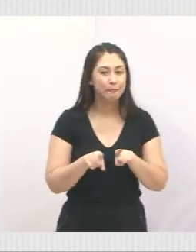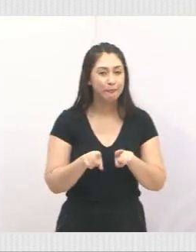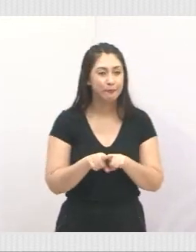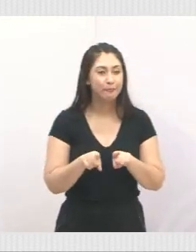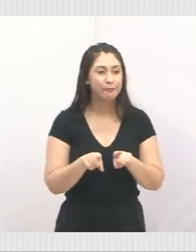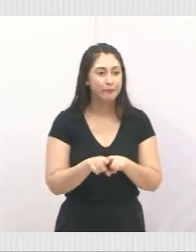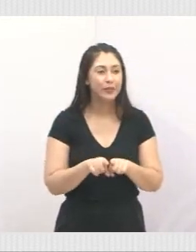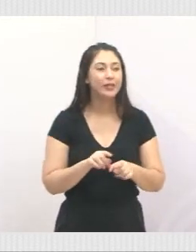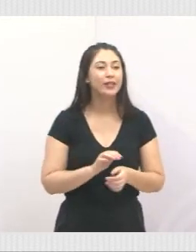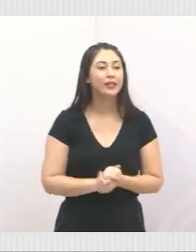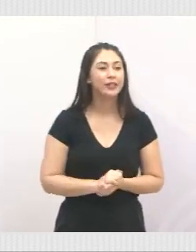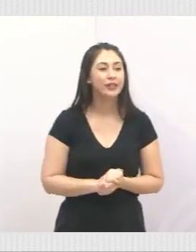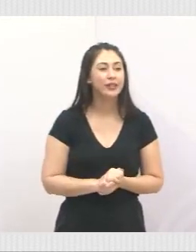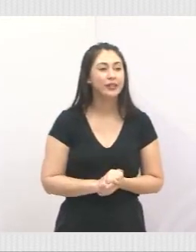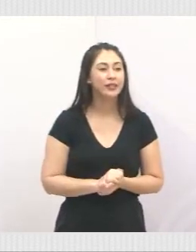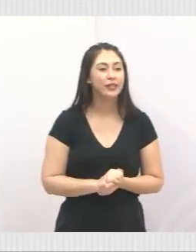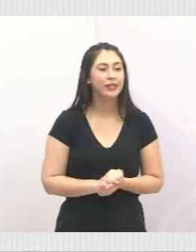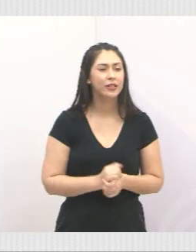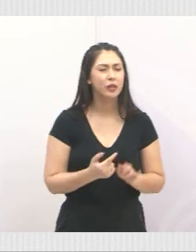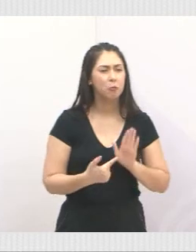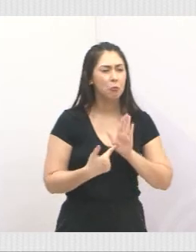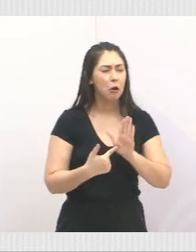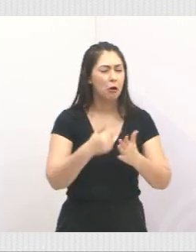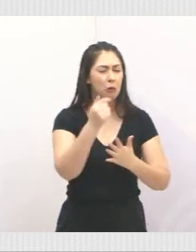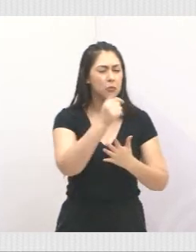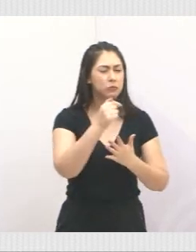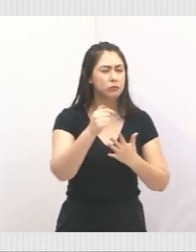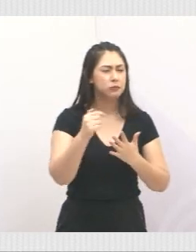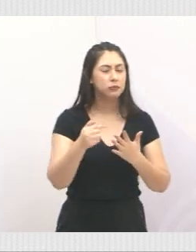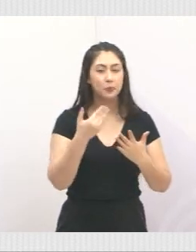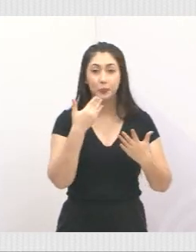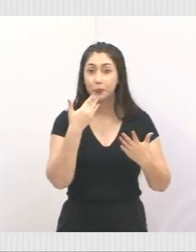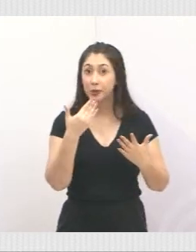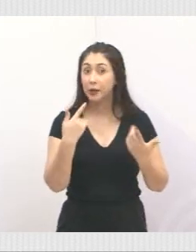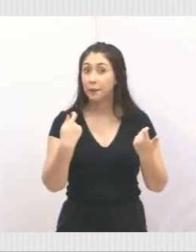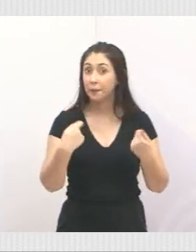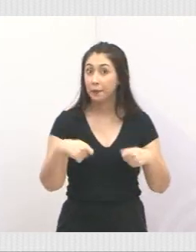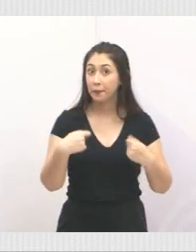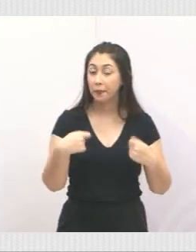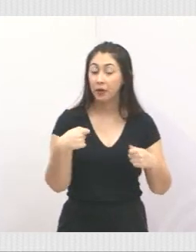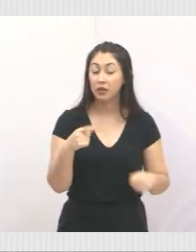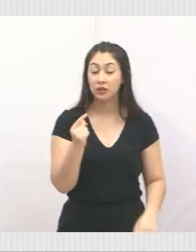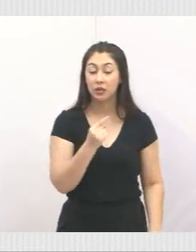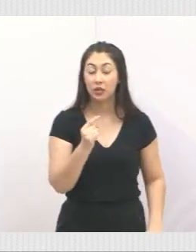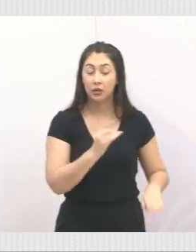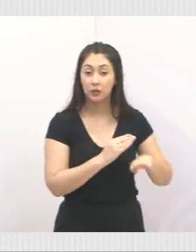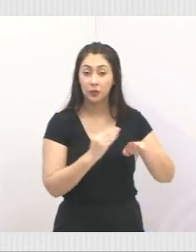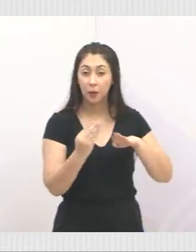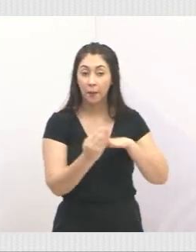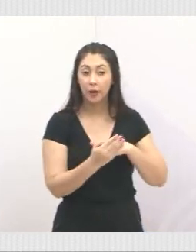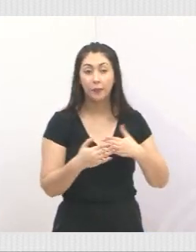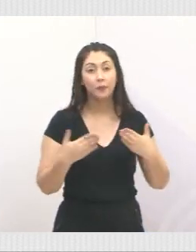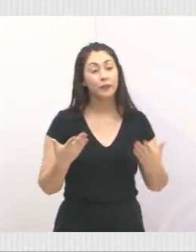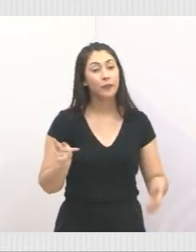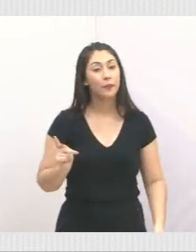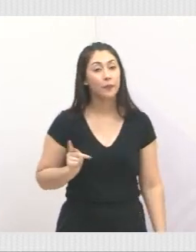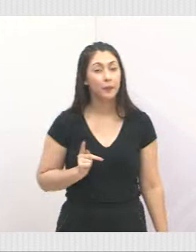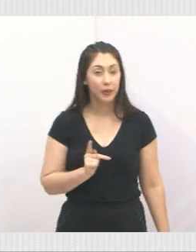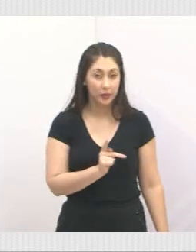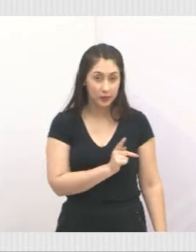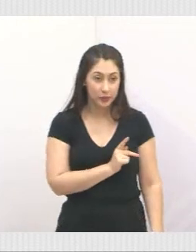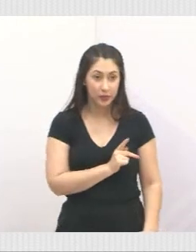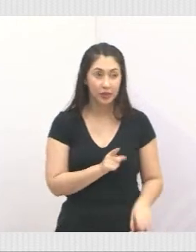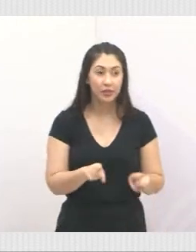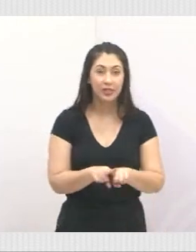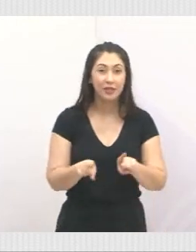Também mostraram para a gente algumas reivindicações que precisa ali no bairro. Então, pastora e